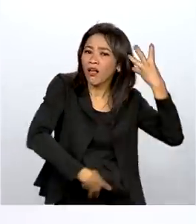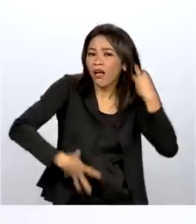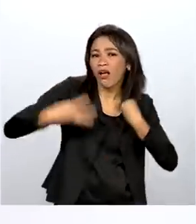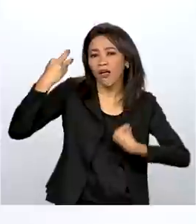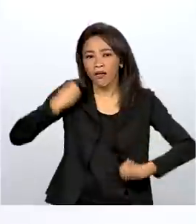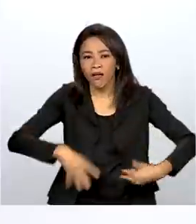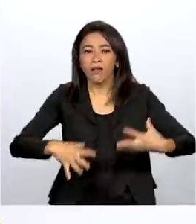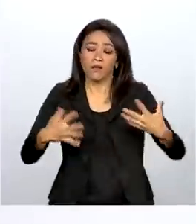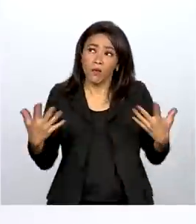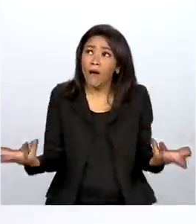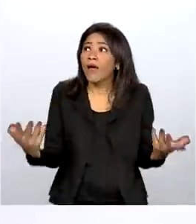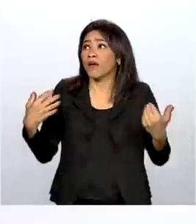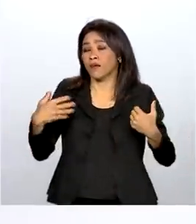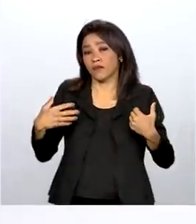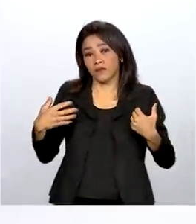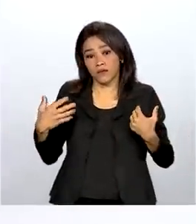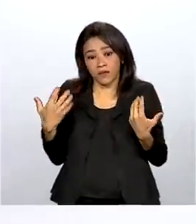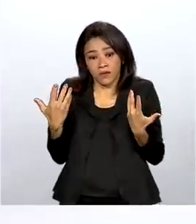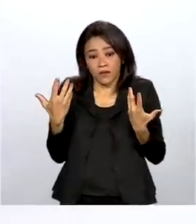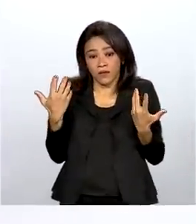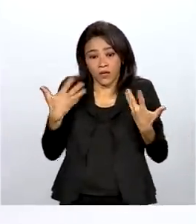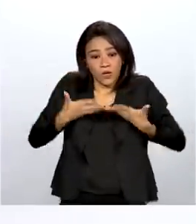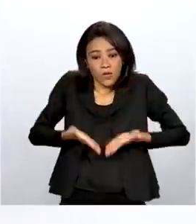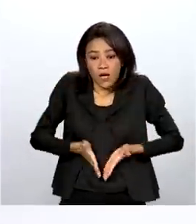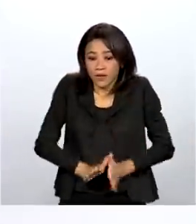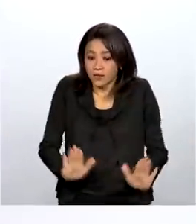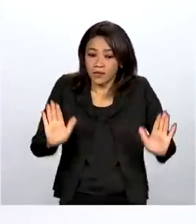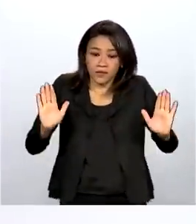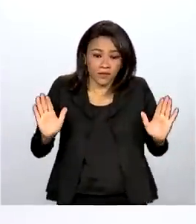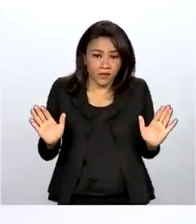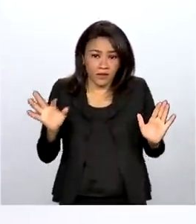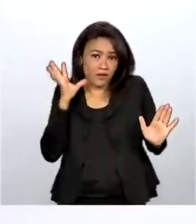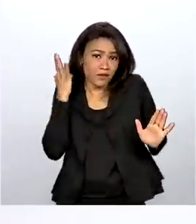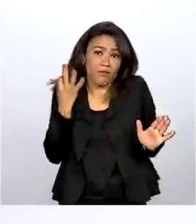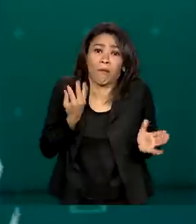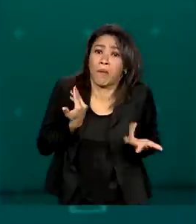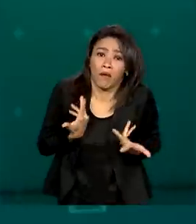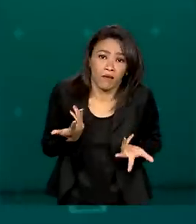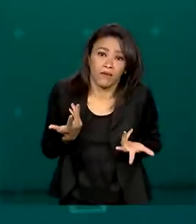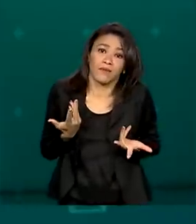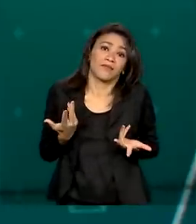falei assim, poxa, eu nasci linda. Eu detalhe só o cabelo, né?